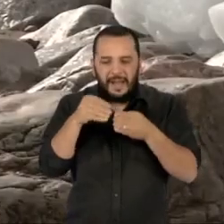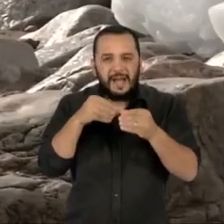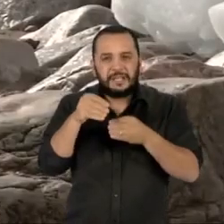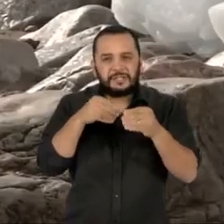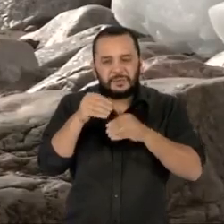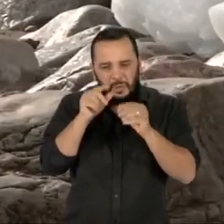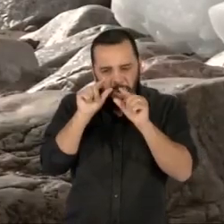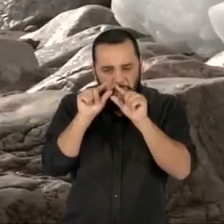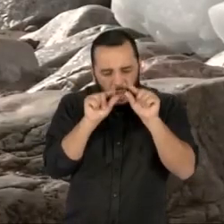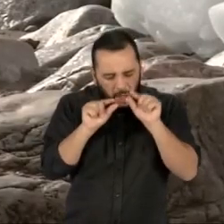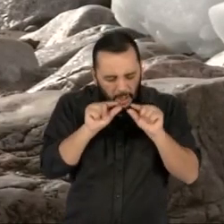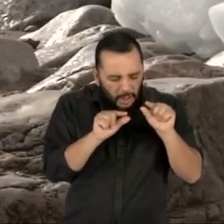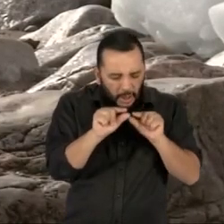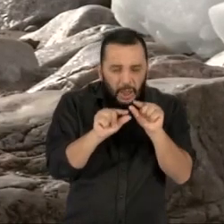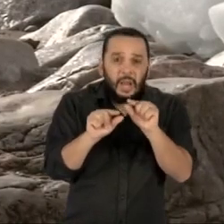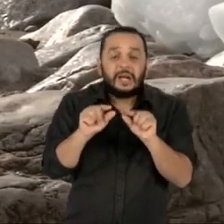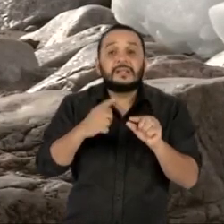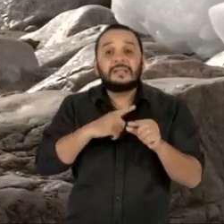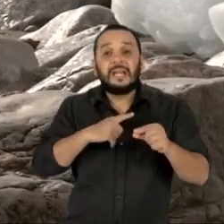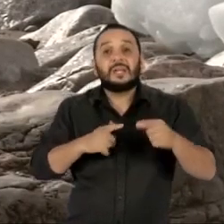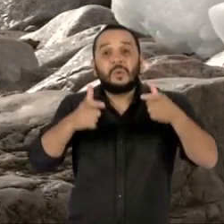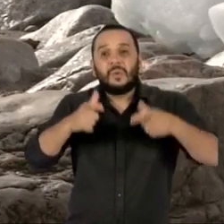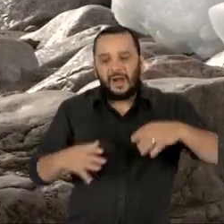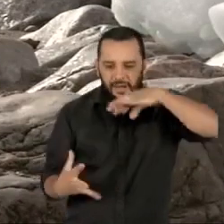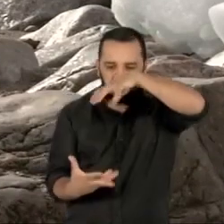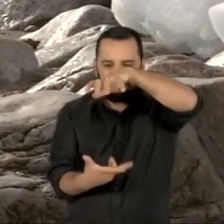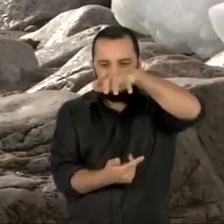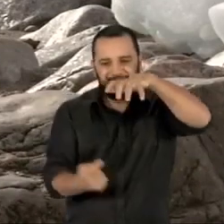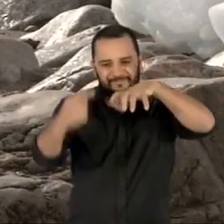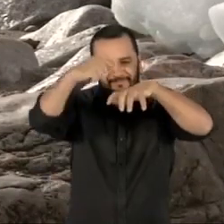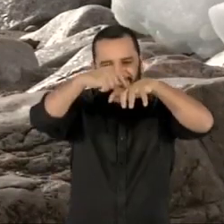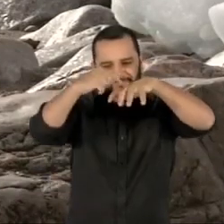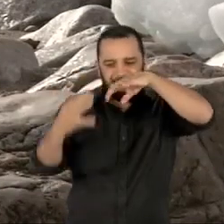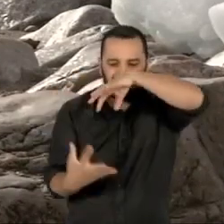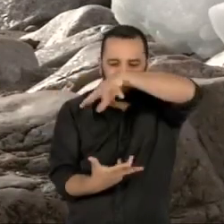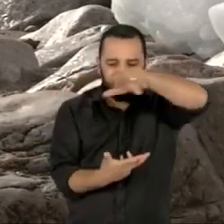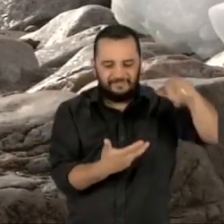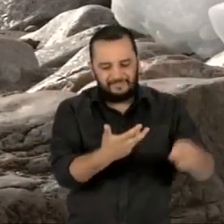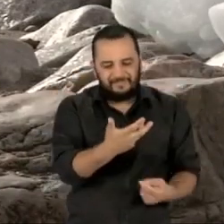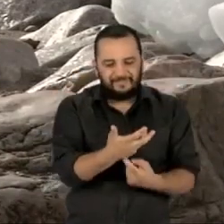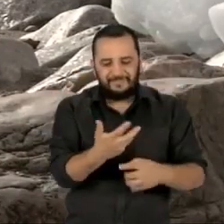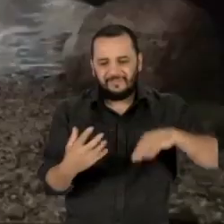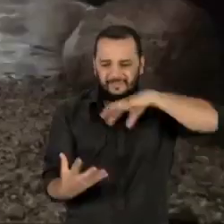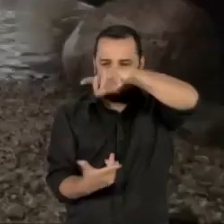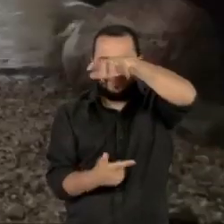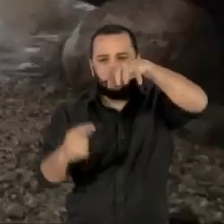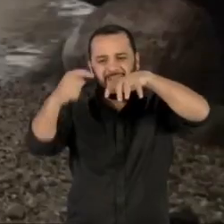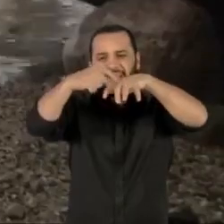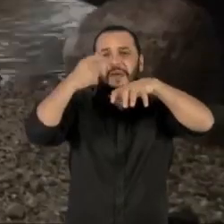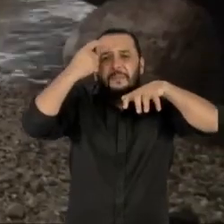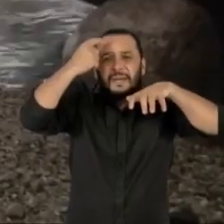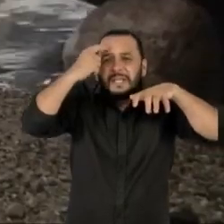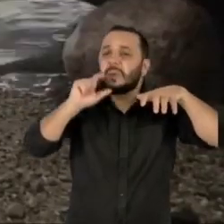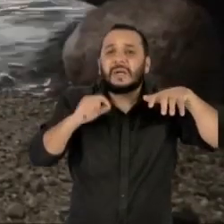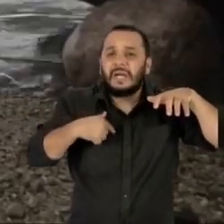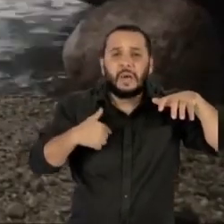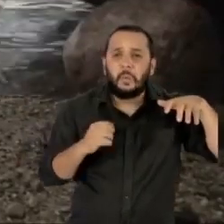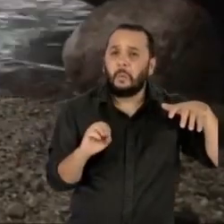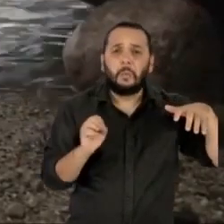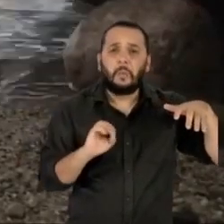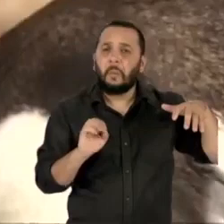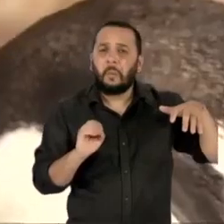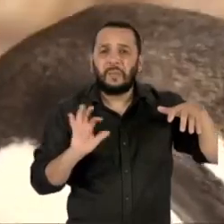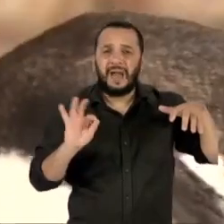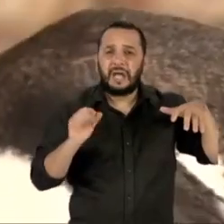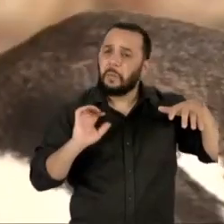mostra ainda que em zonas mais remotas do planeta como a Antártida esperava-se que a presença de microplásticos fosse muito